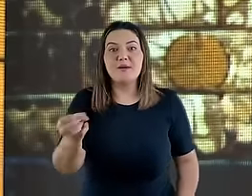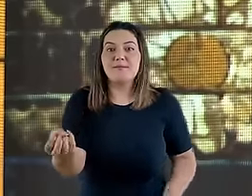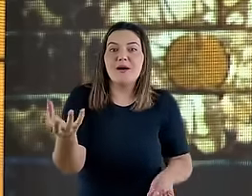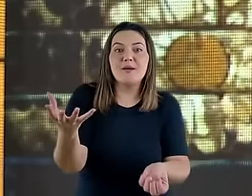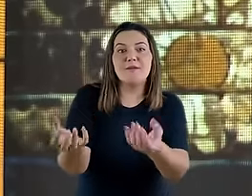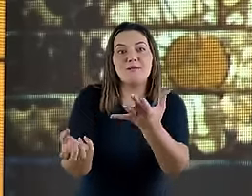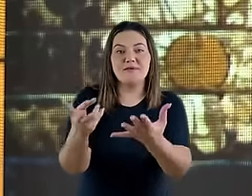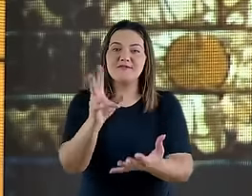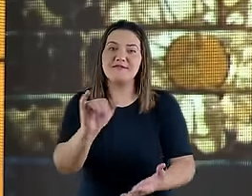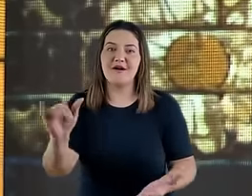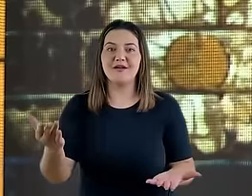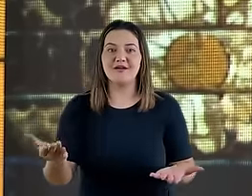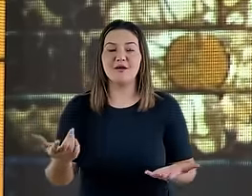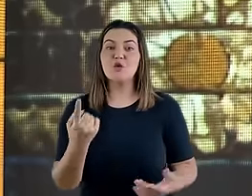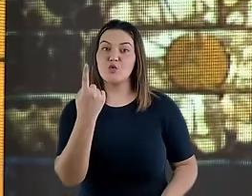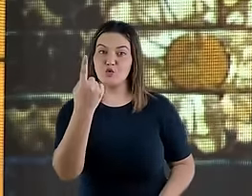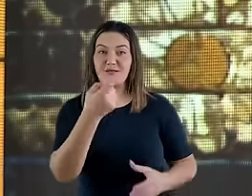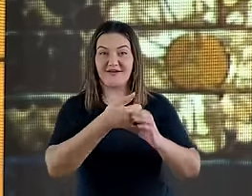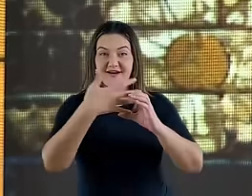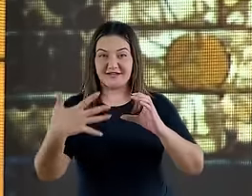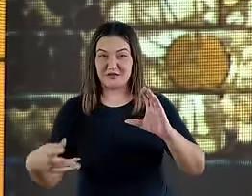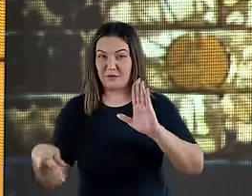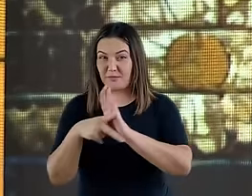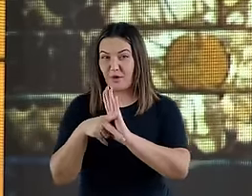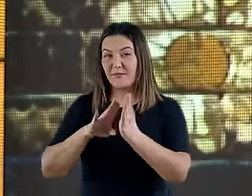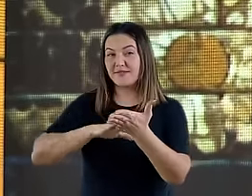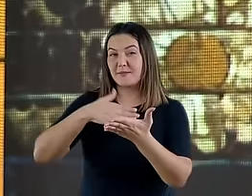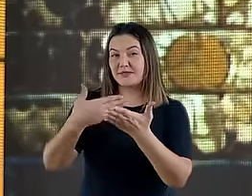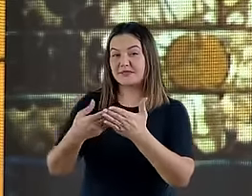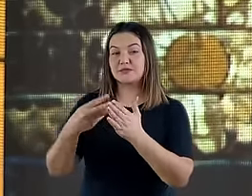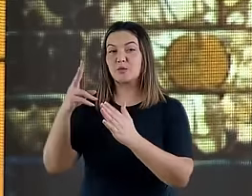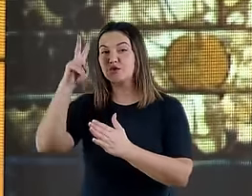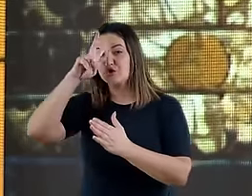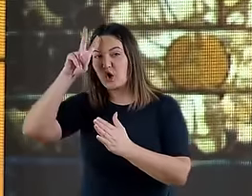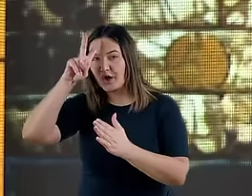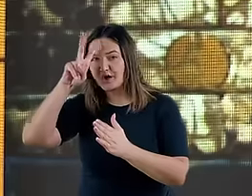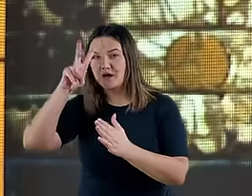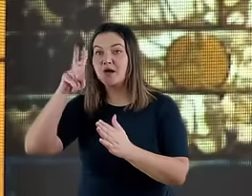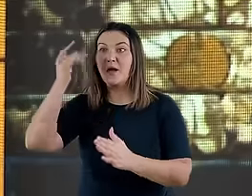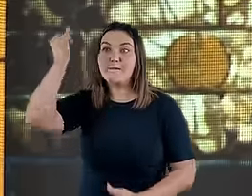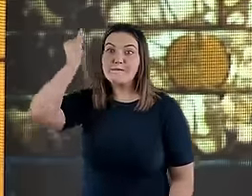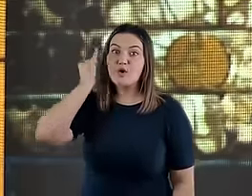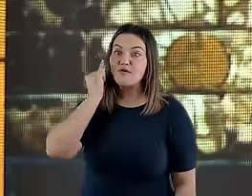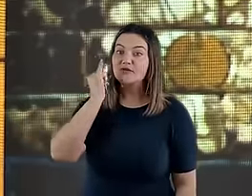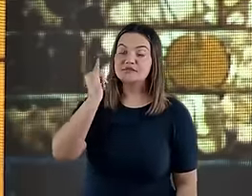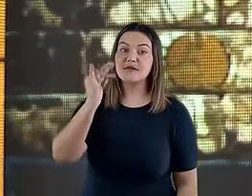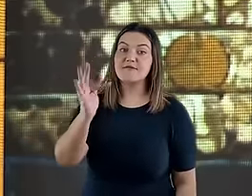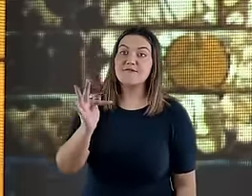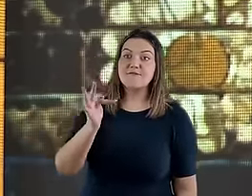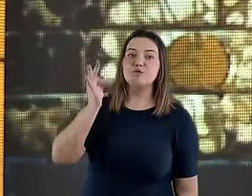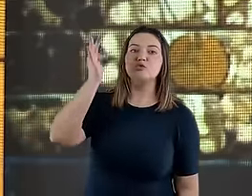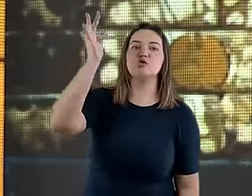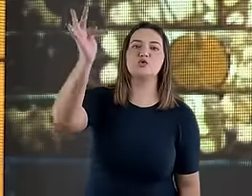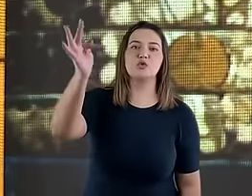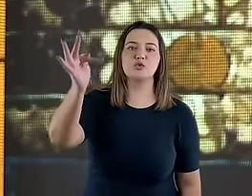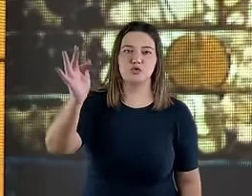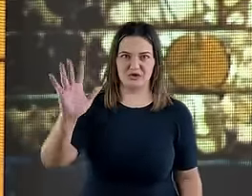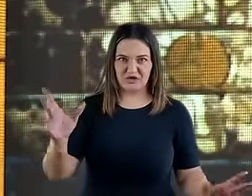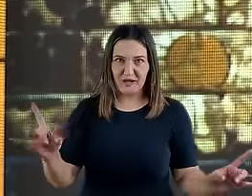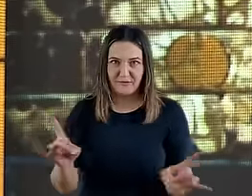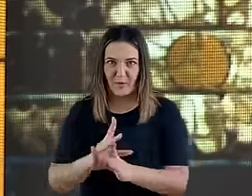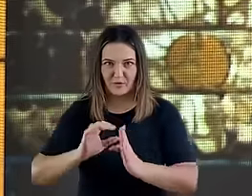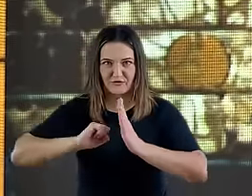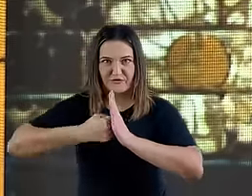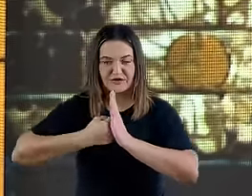uma das características da interpretação historicista é que enquanto a profecia está no futuro, é difícil tecer